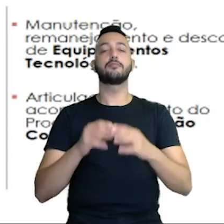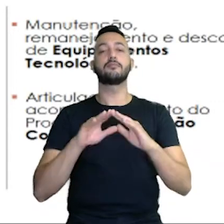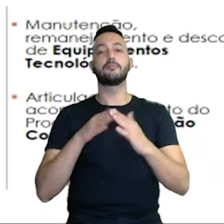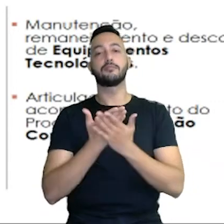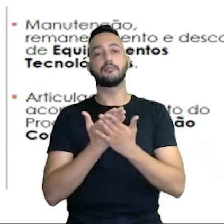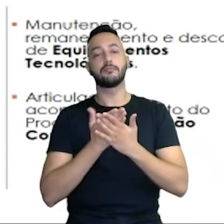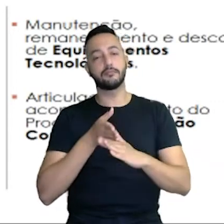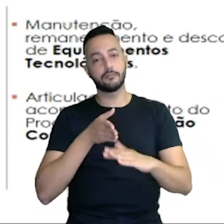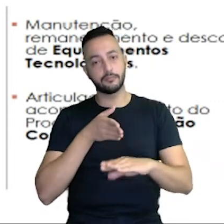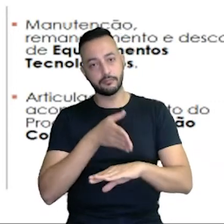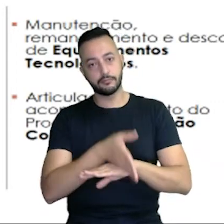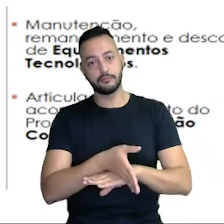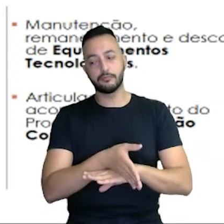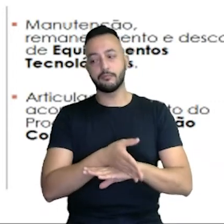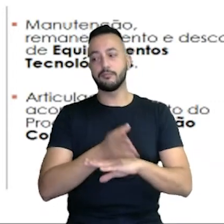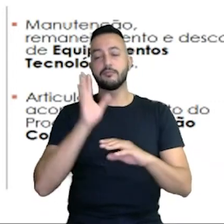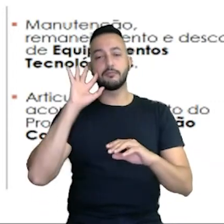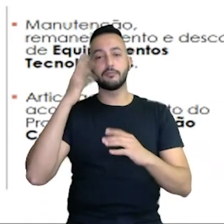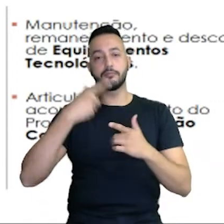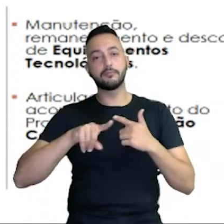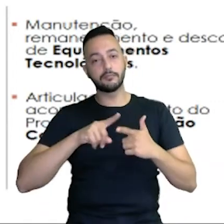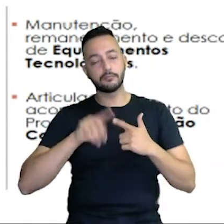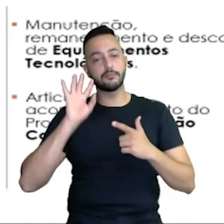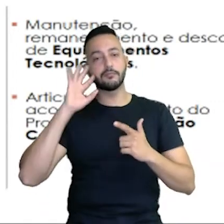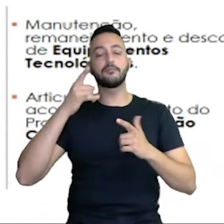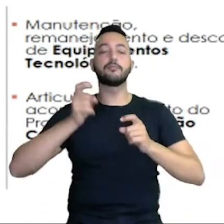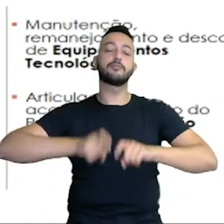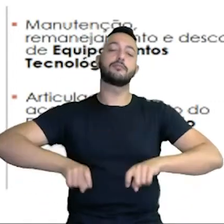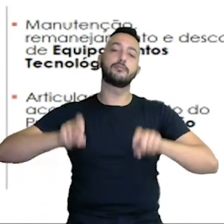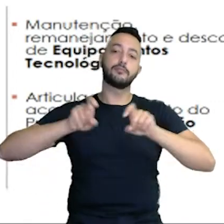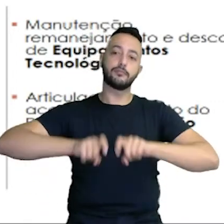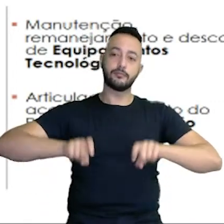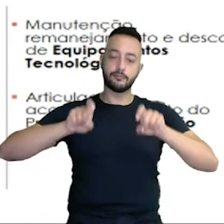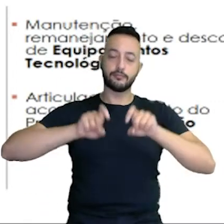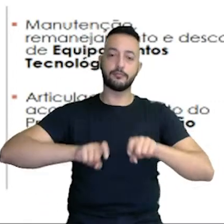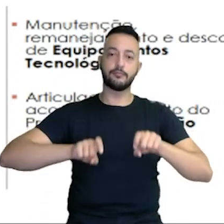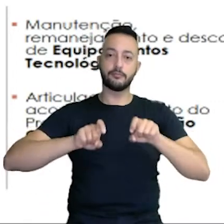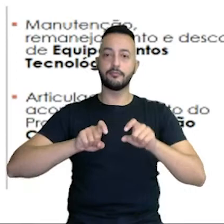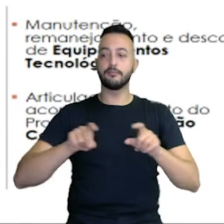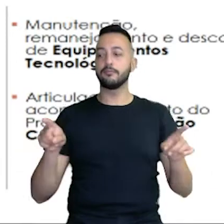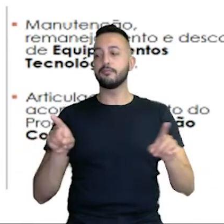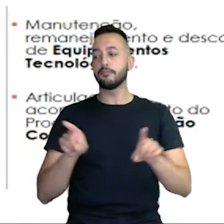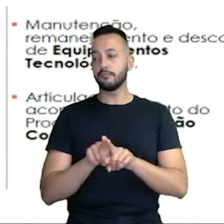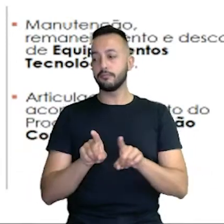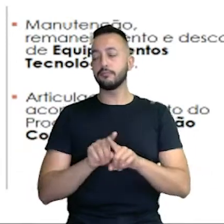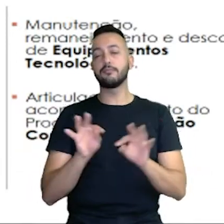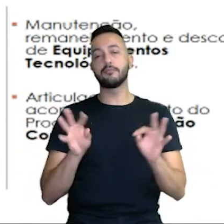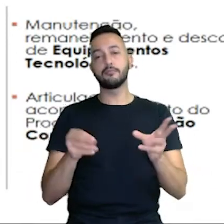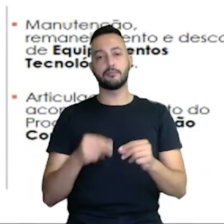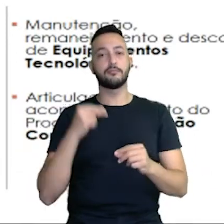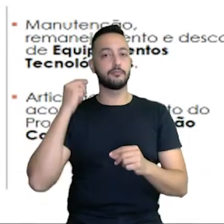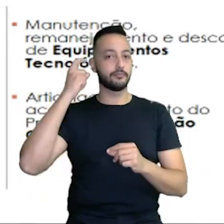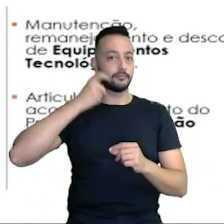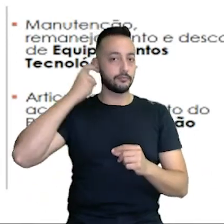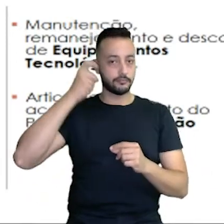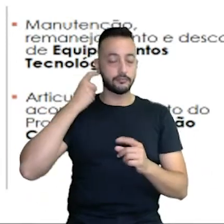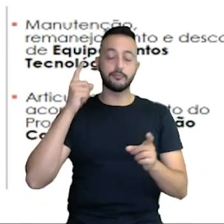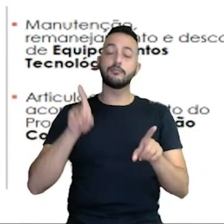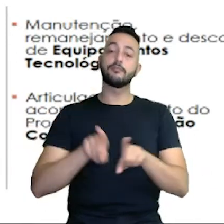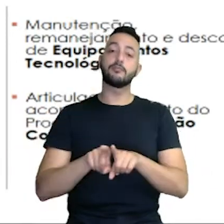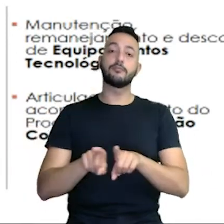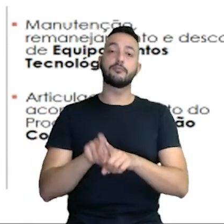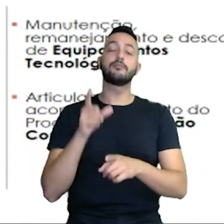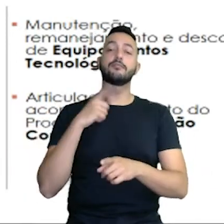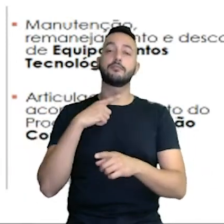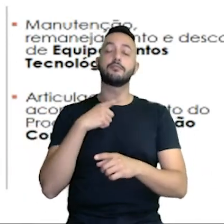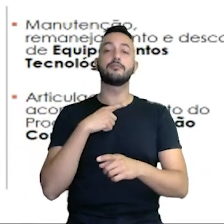escola, resolve lá o problema dos computadores, tem toda essa preocupação, também tem a questão